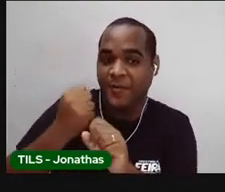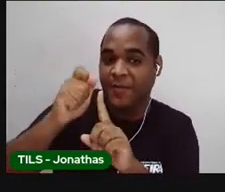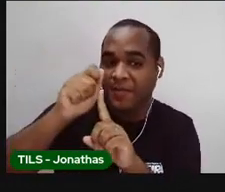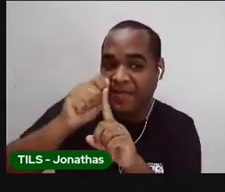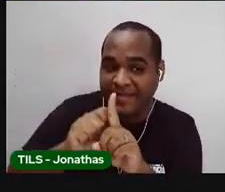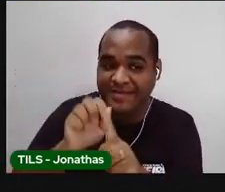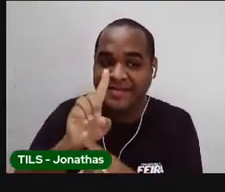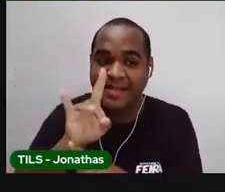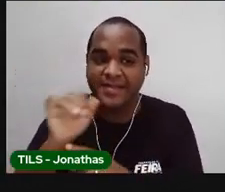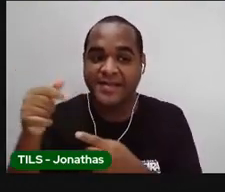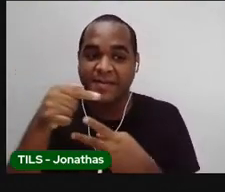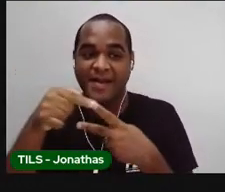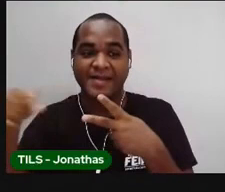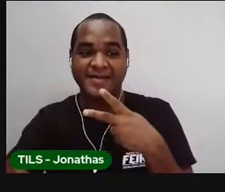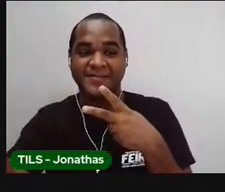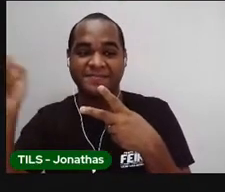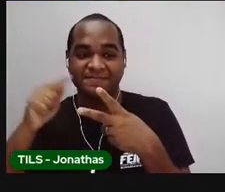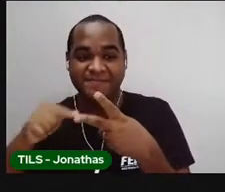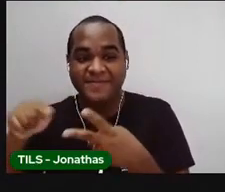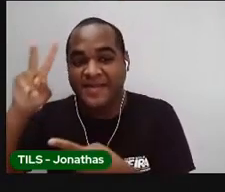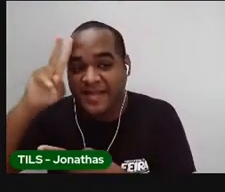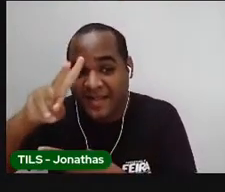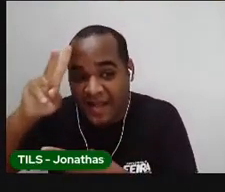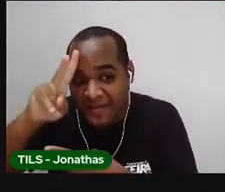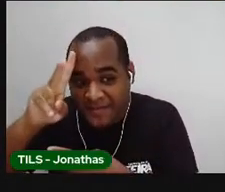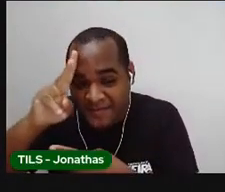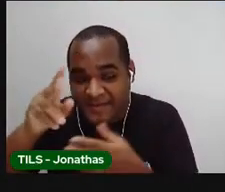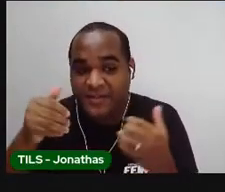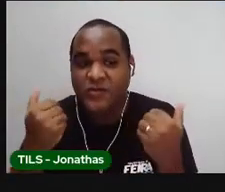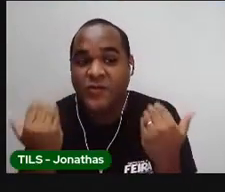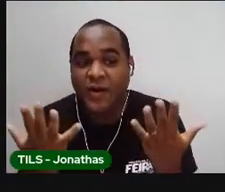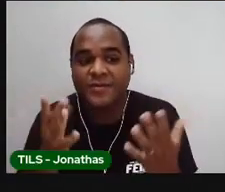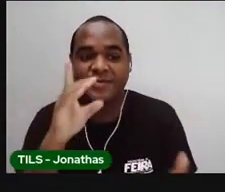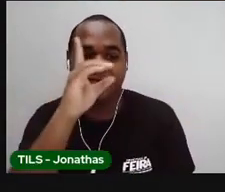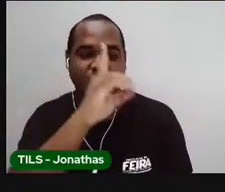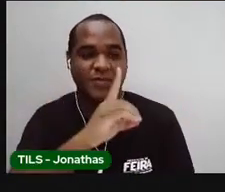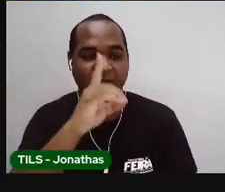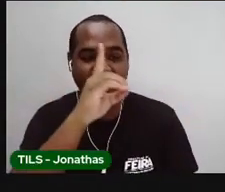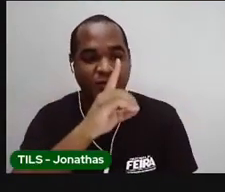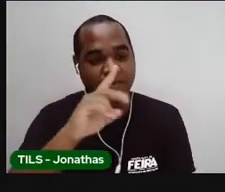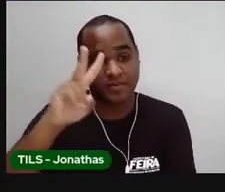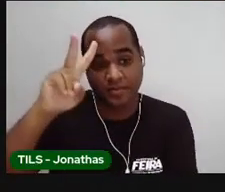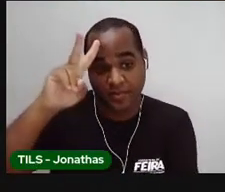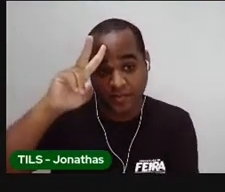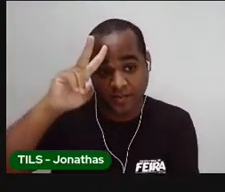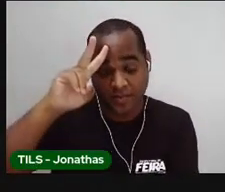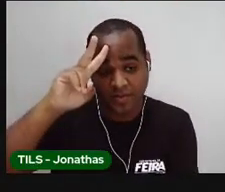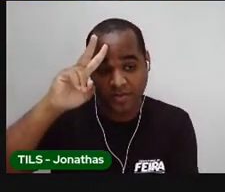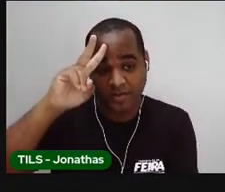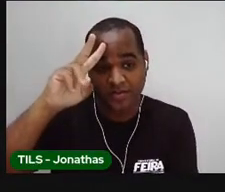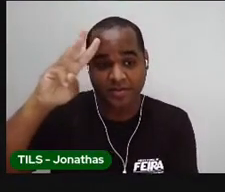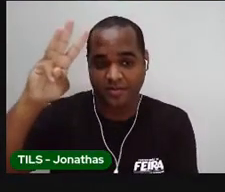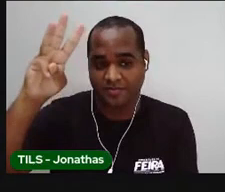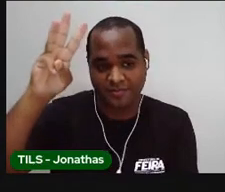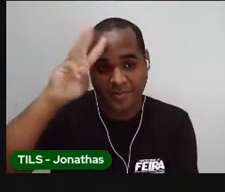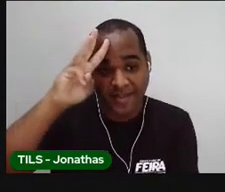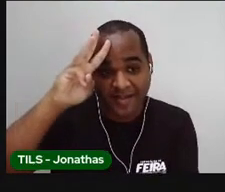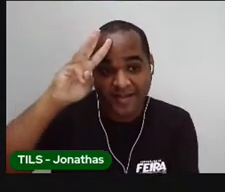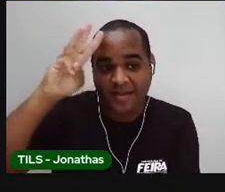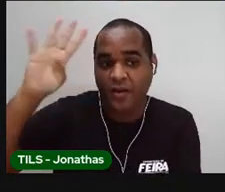Os dias da semana. Lembra que são eles? Domingo, segunda, terça,